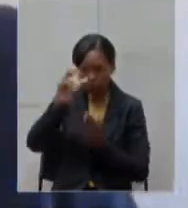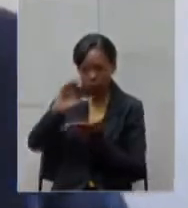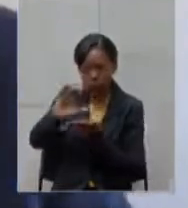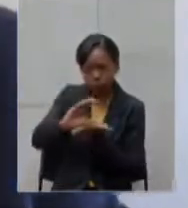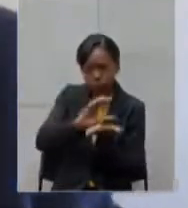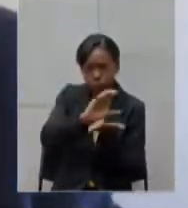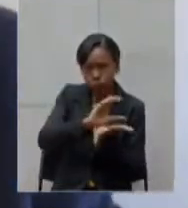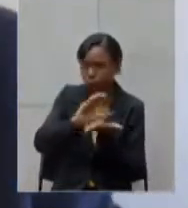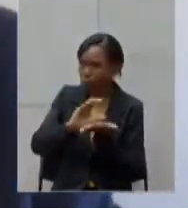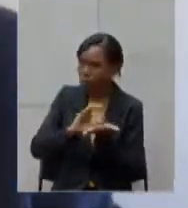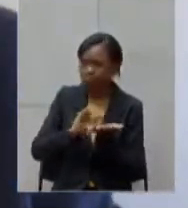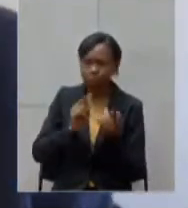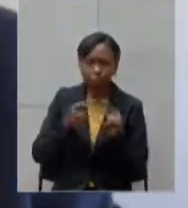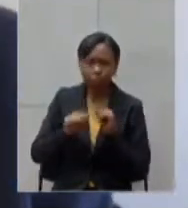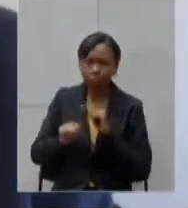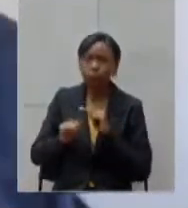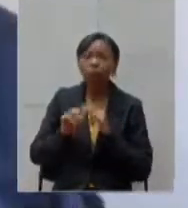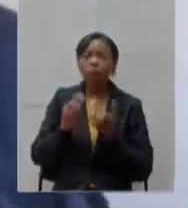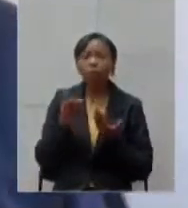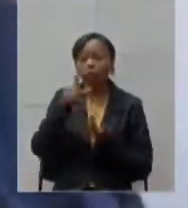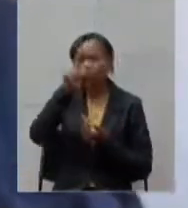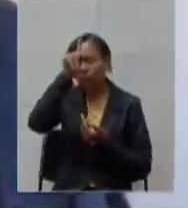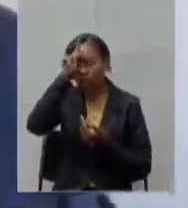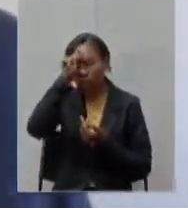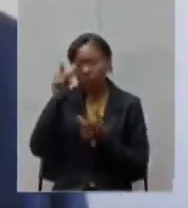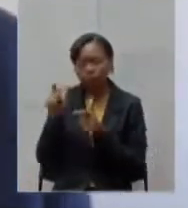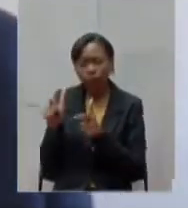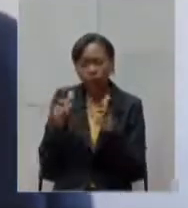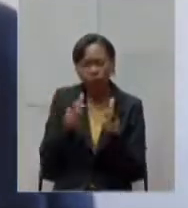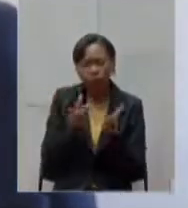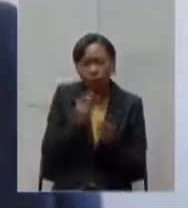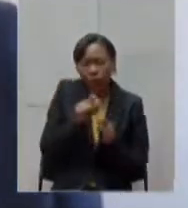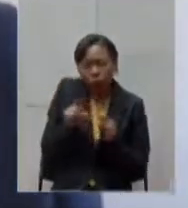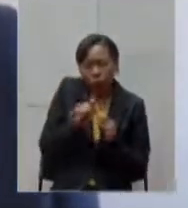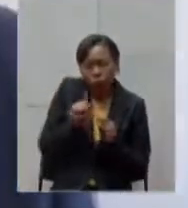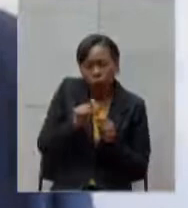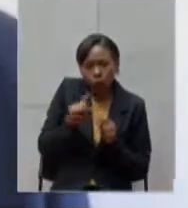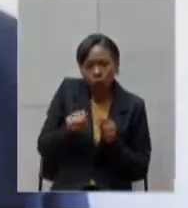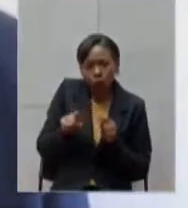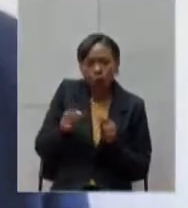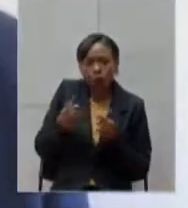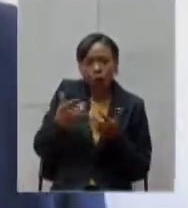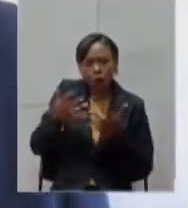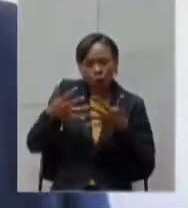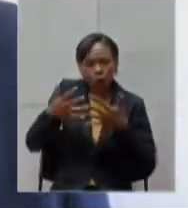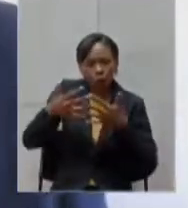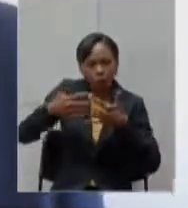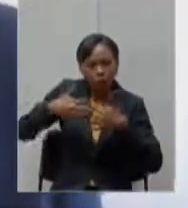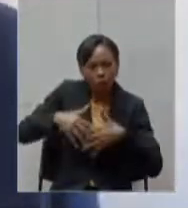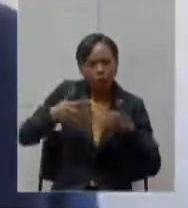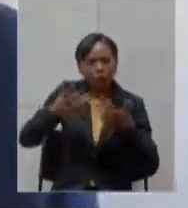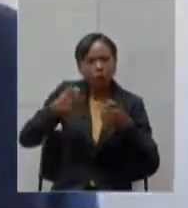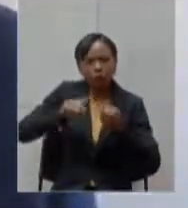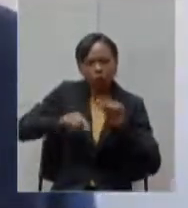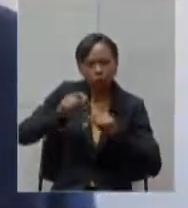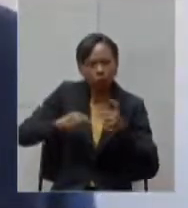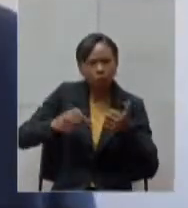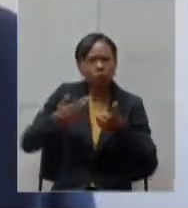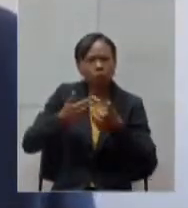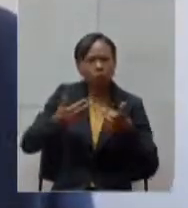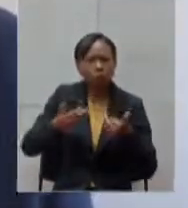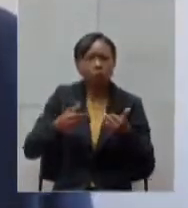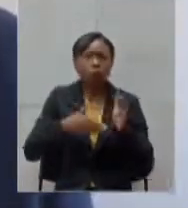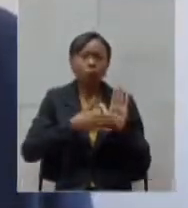sentido de hospitais alugarem equipamentos para aumentar esses leitos do programa Minas